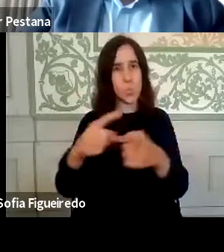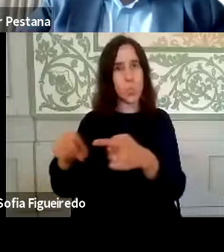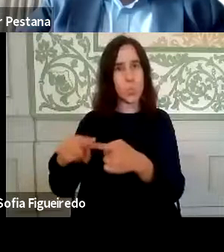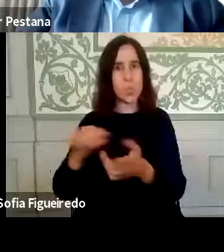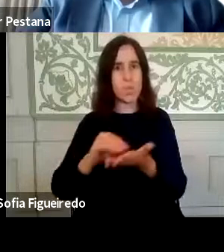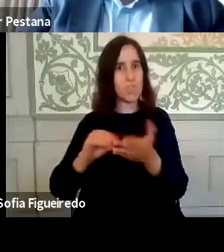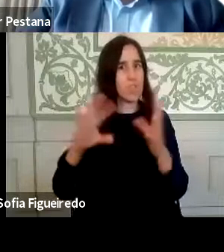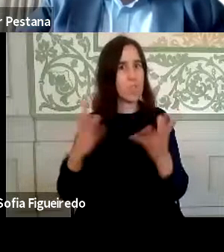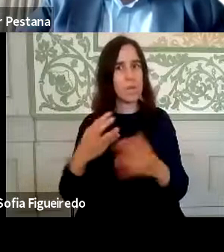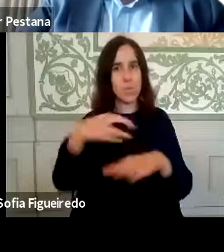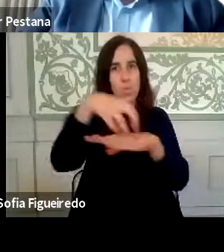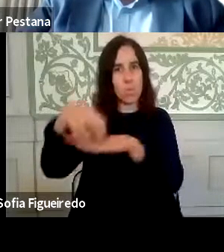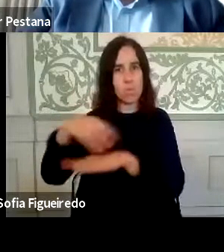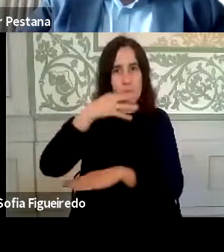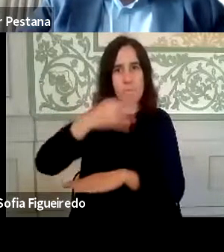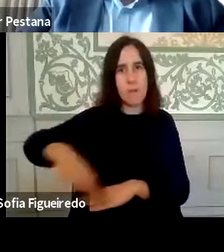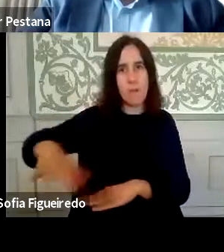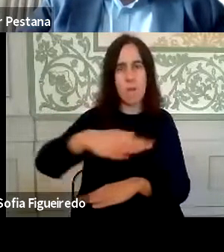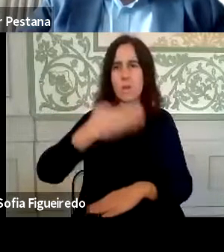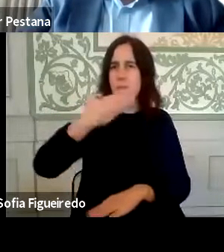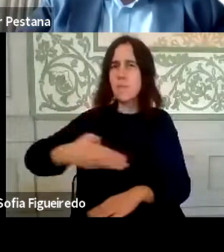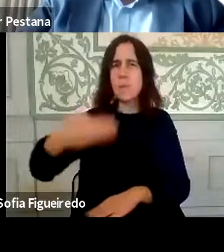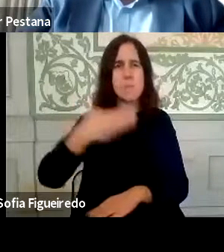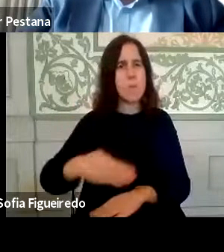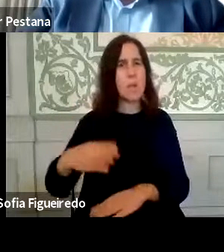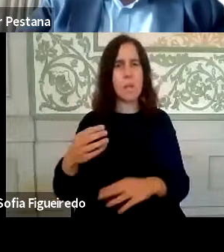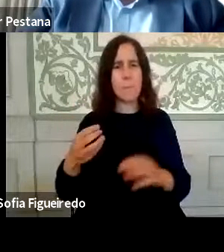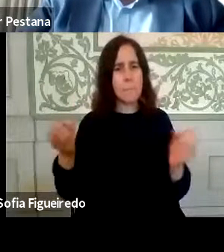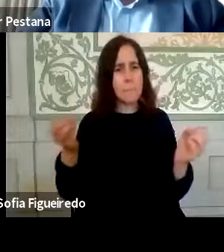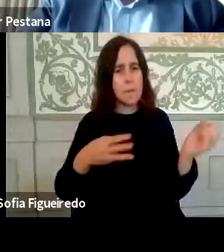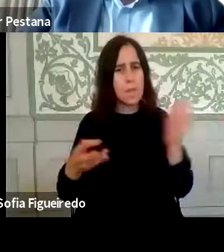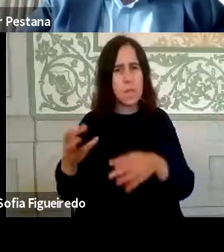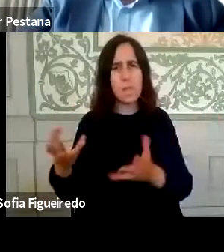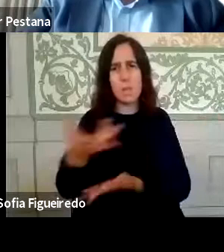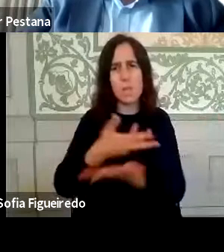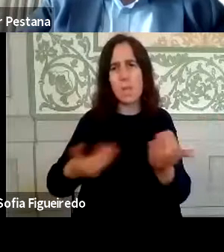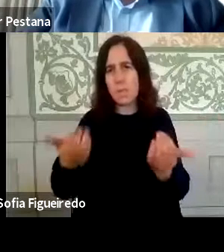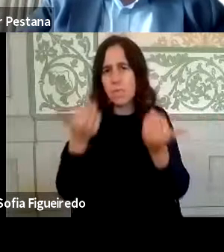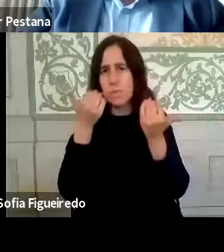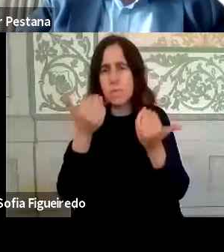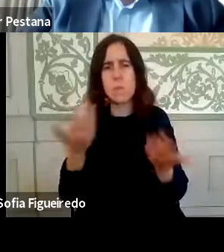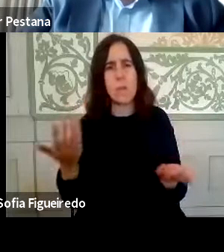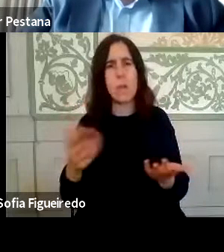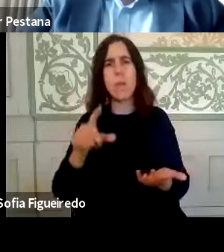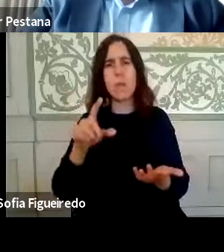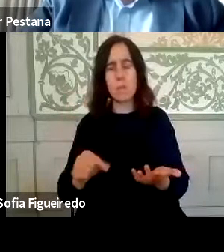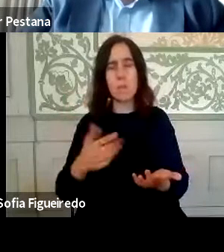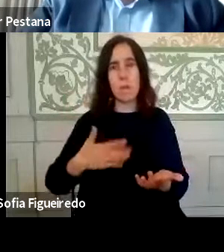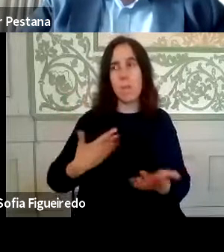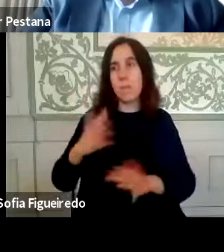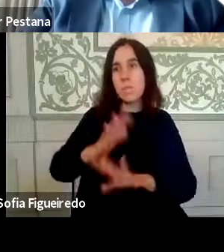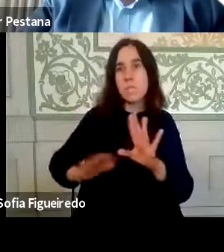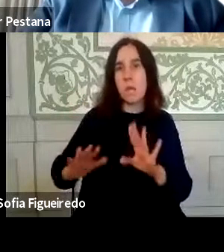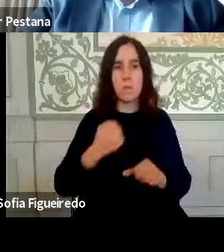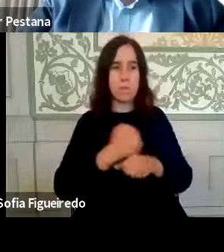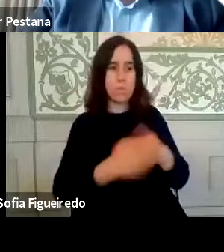secretarias-gerais, que tem sido um trabalho semanal de partilha de informação, até dos receios e do que funciona